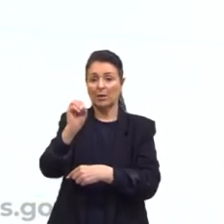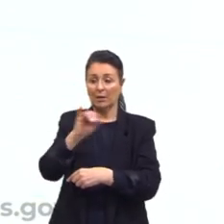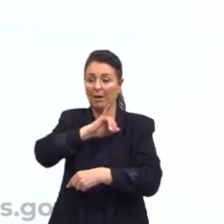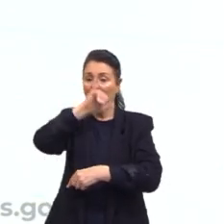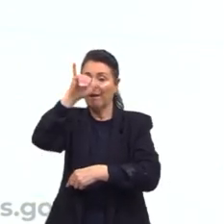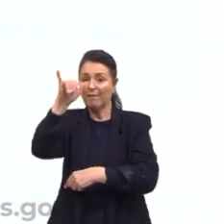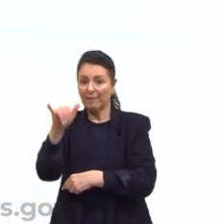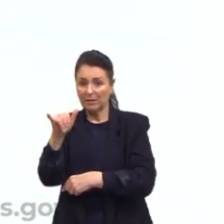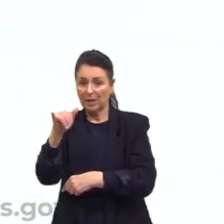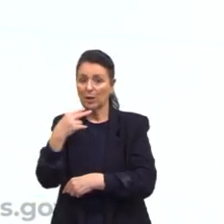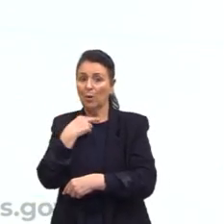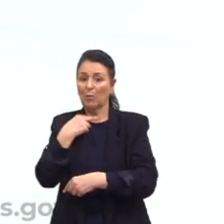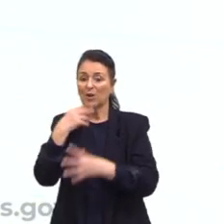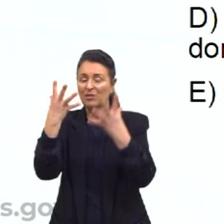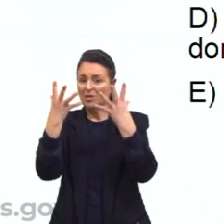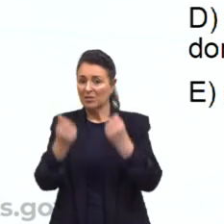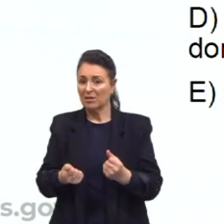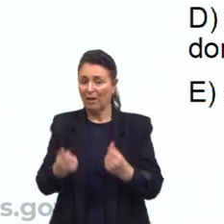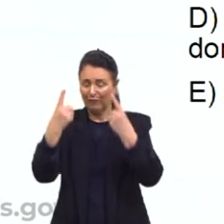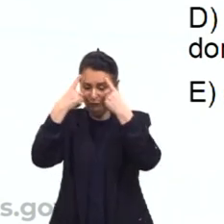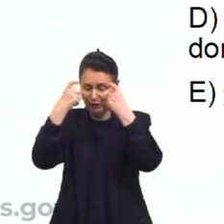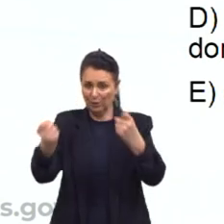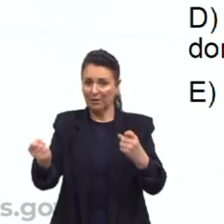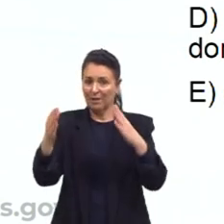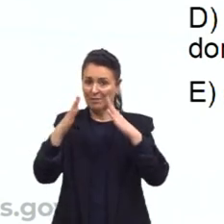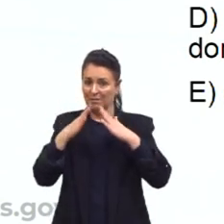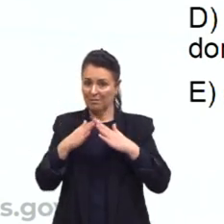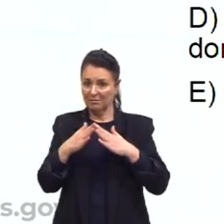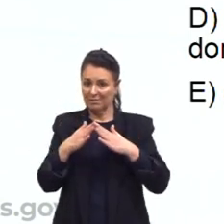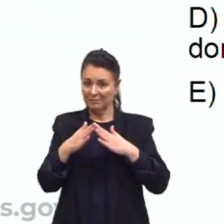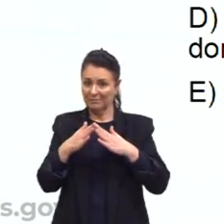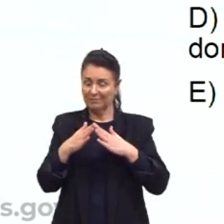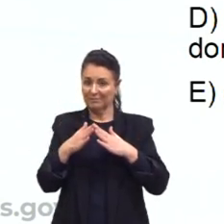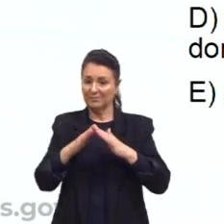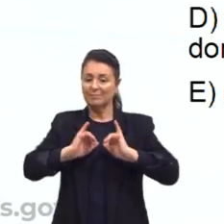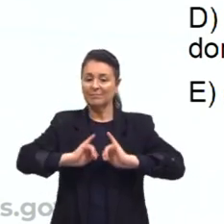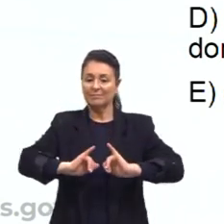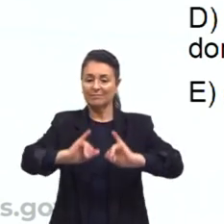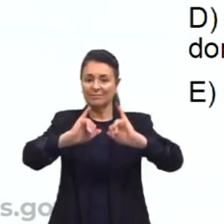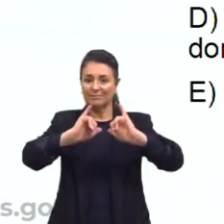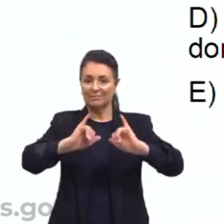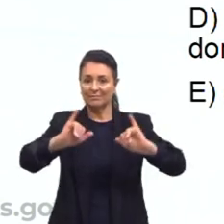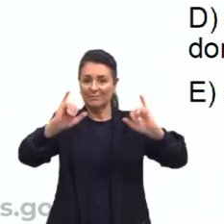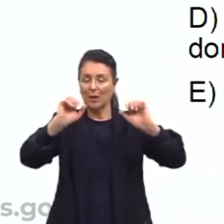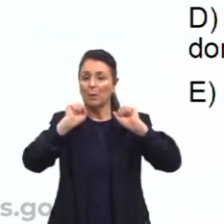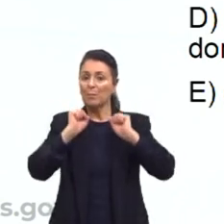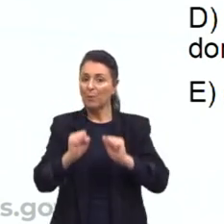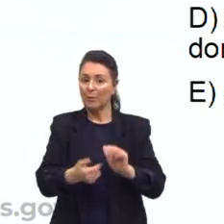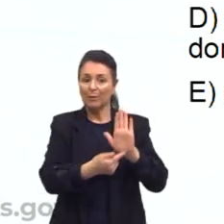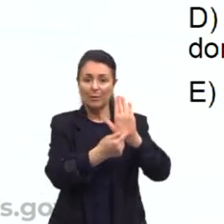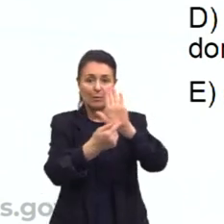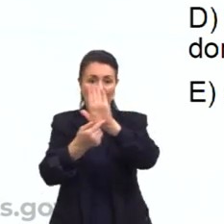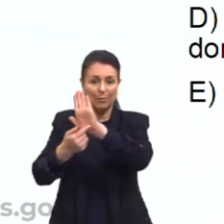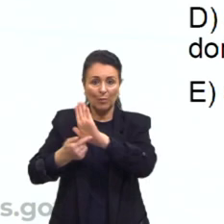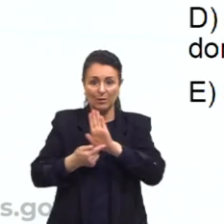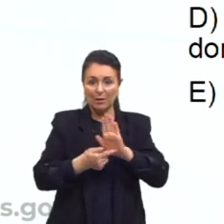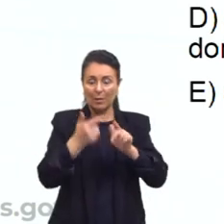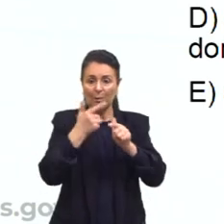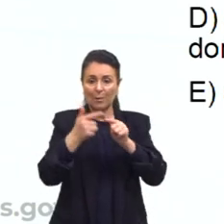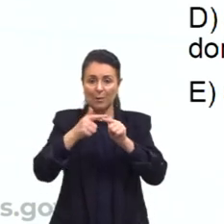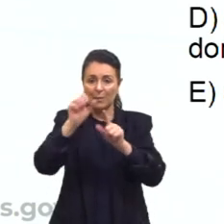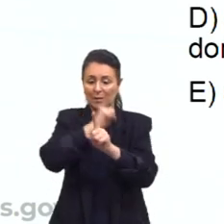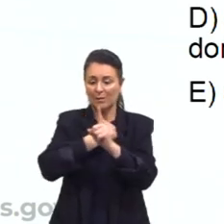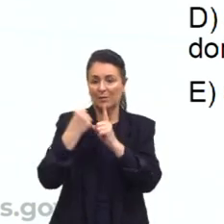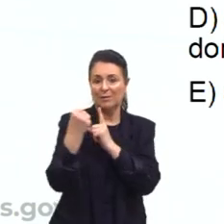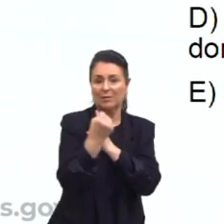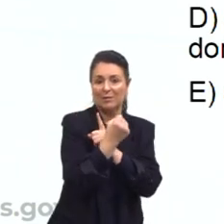violência doméstica. Campanhas publicitárias podem evidenciar problemas sociais. O